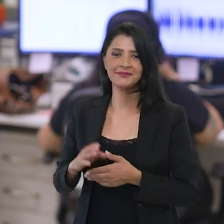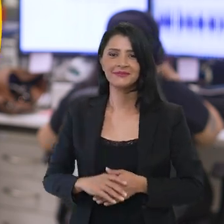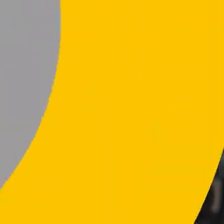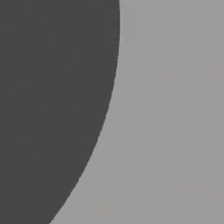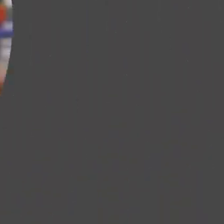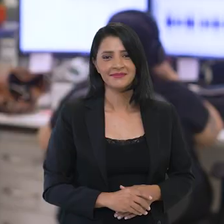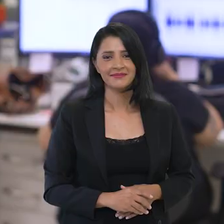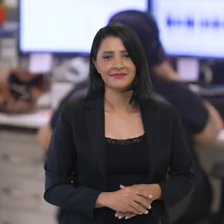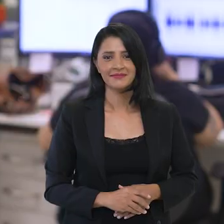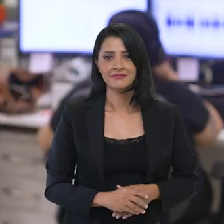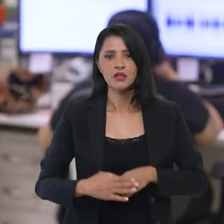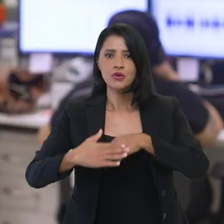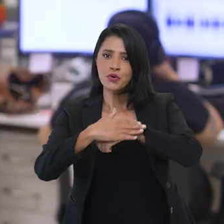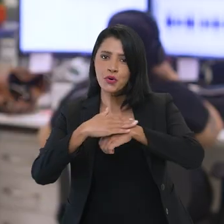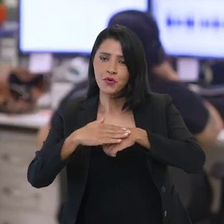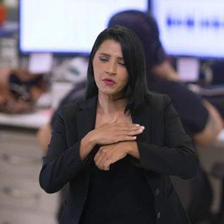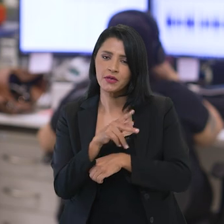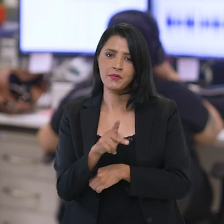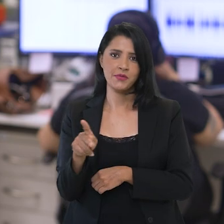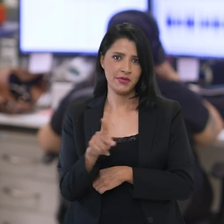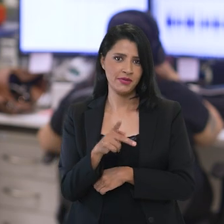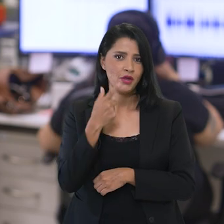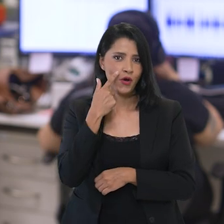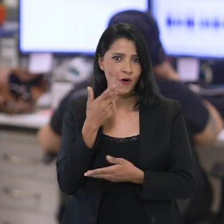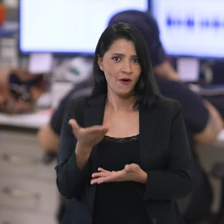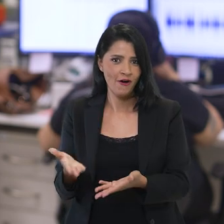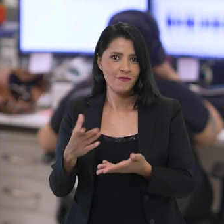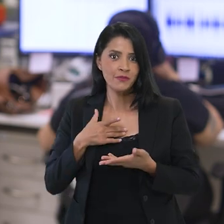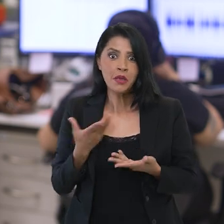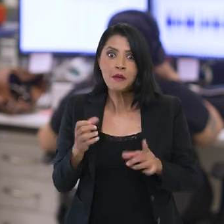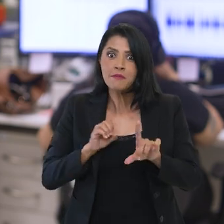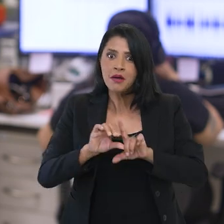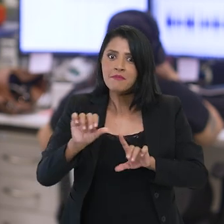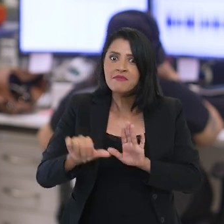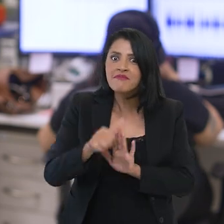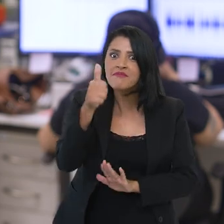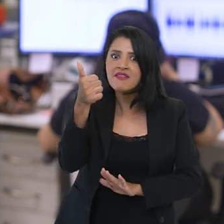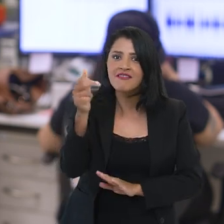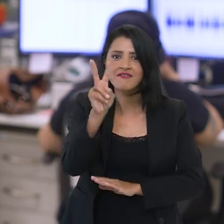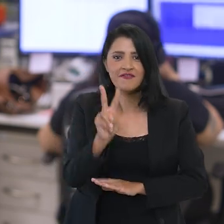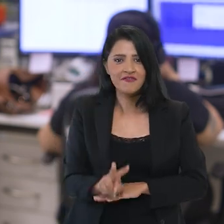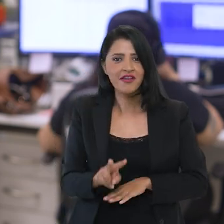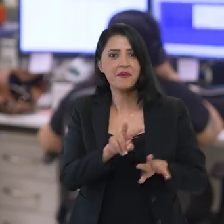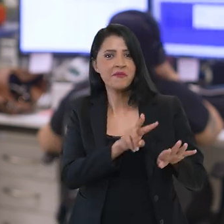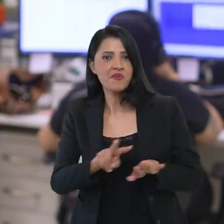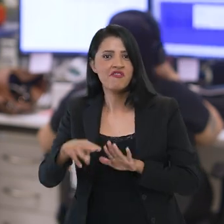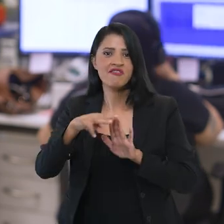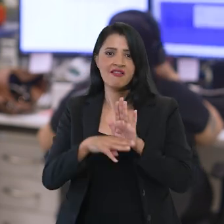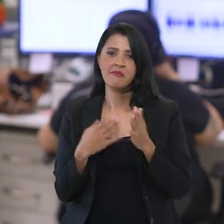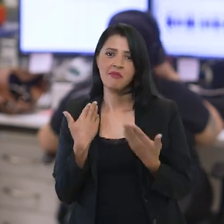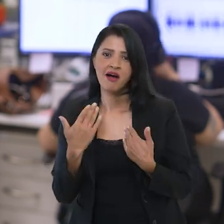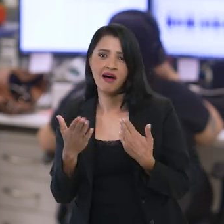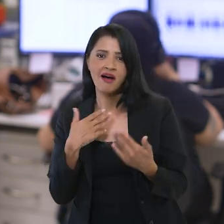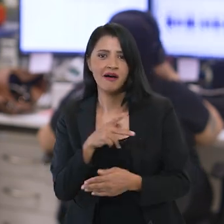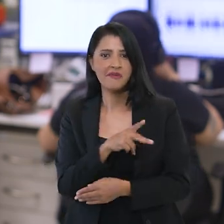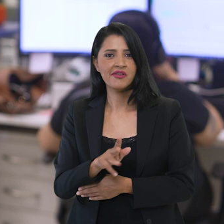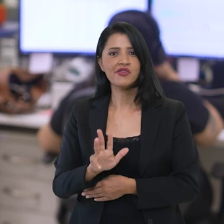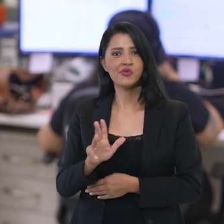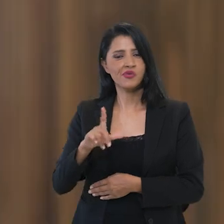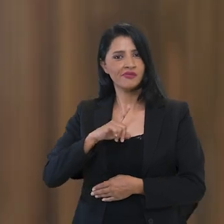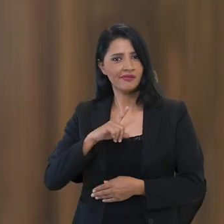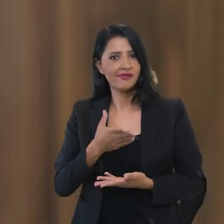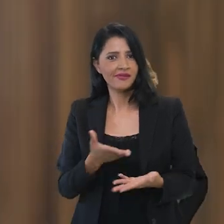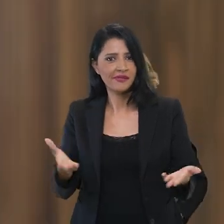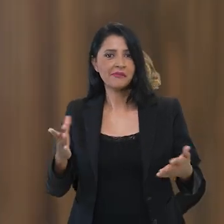tela. Conversa com o presidente. Foi ao ar hoje a primeira edição do programa semanal de bate-papo com o presidente